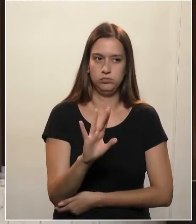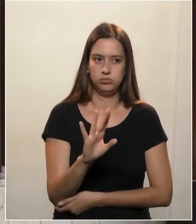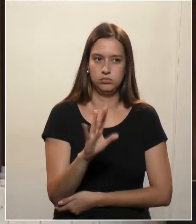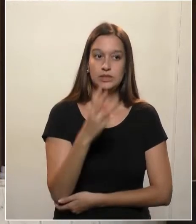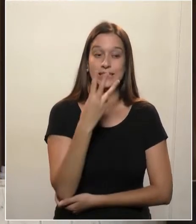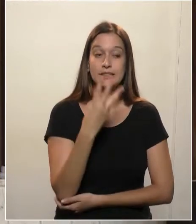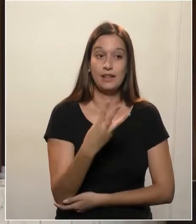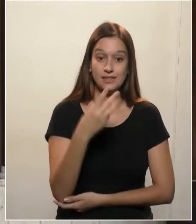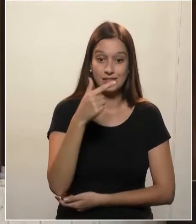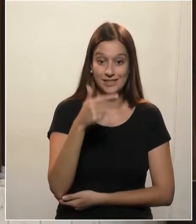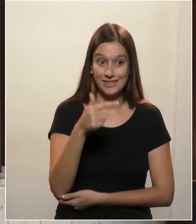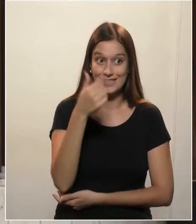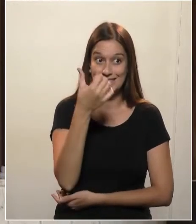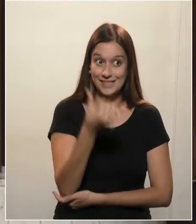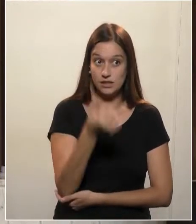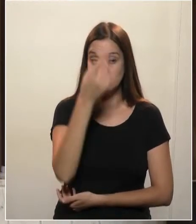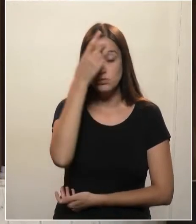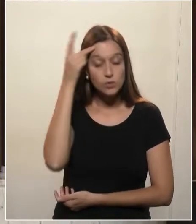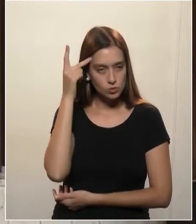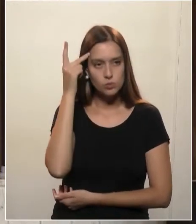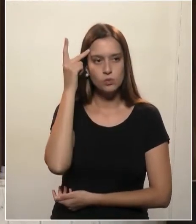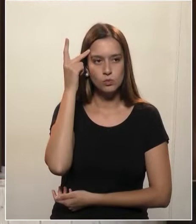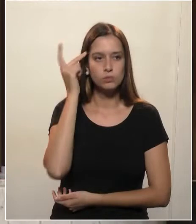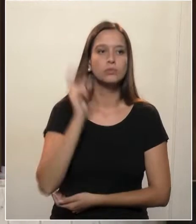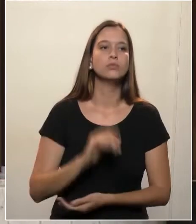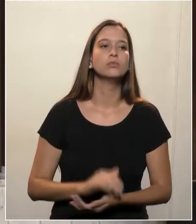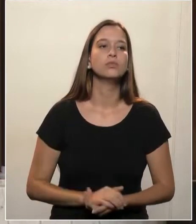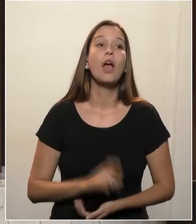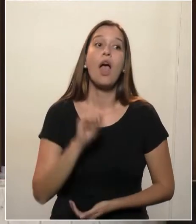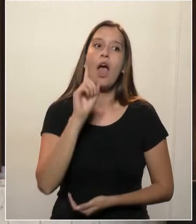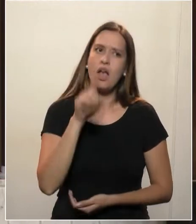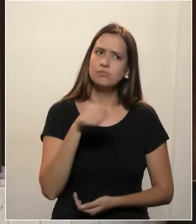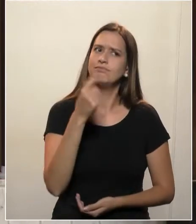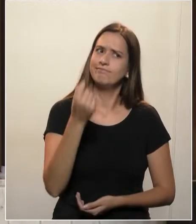376 pessoas. É uma barbaridade.